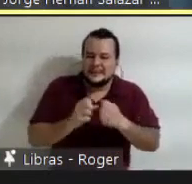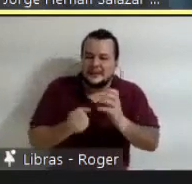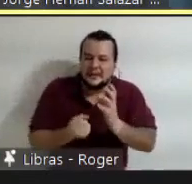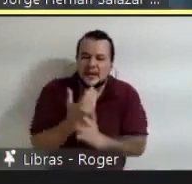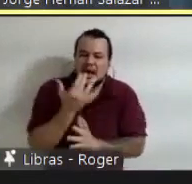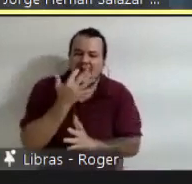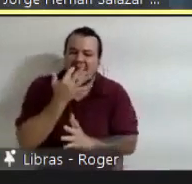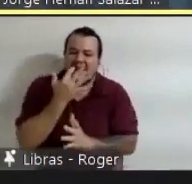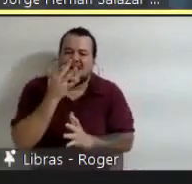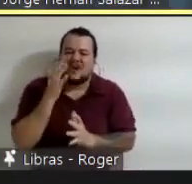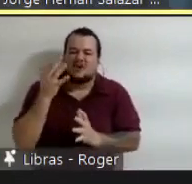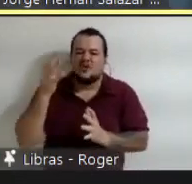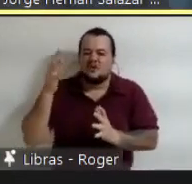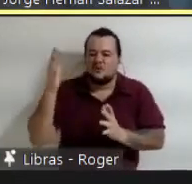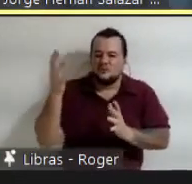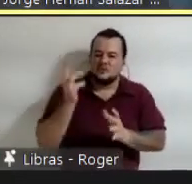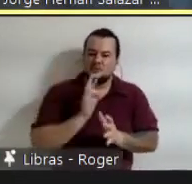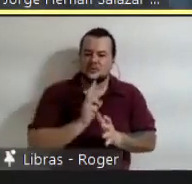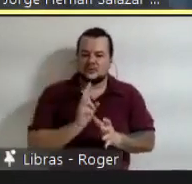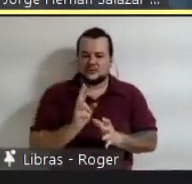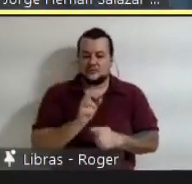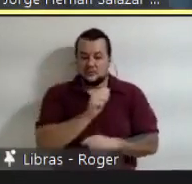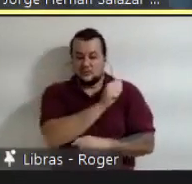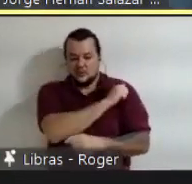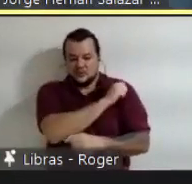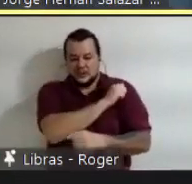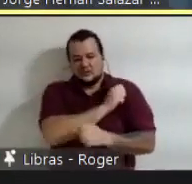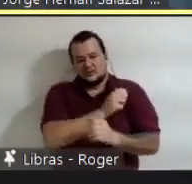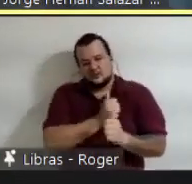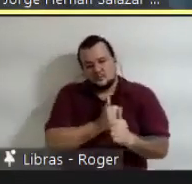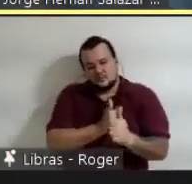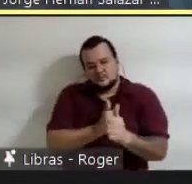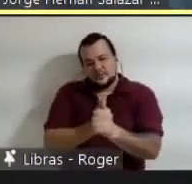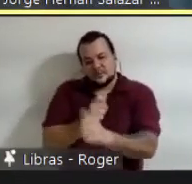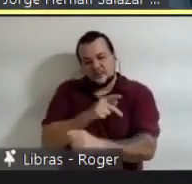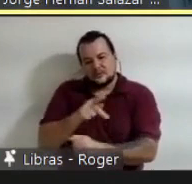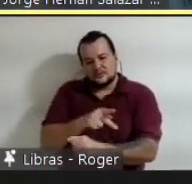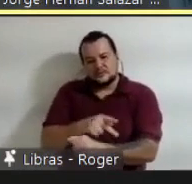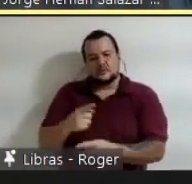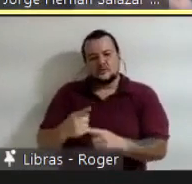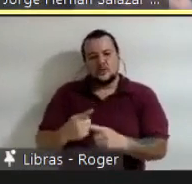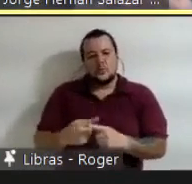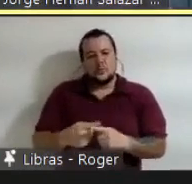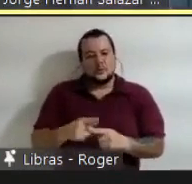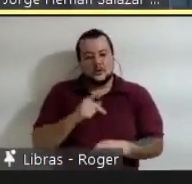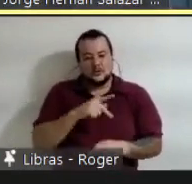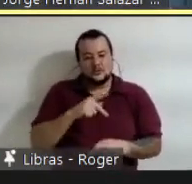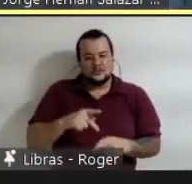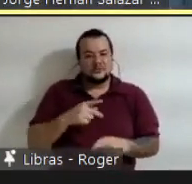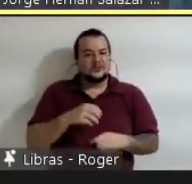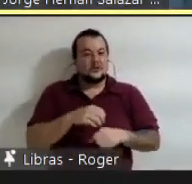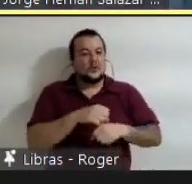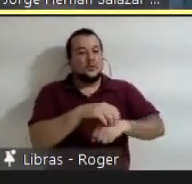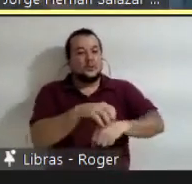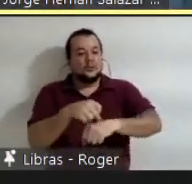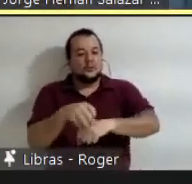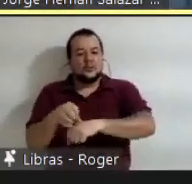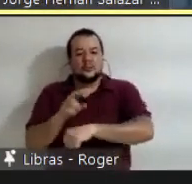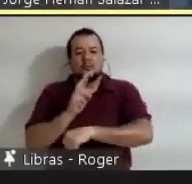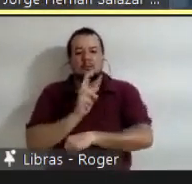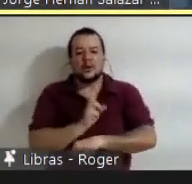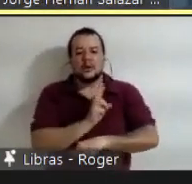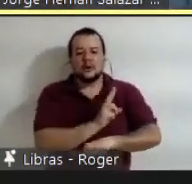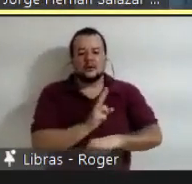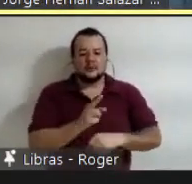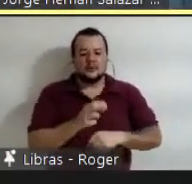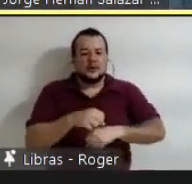as respostas que conocemos. Somos generosos, compartimos nosso conhecimento, leímos